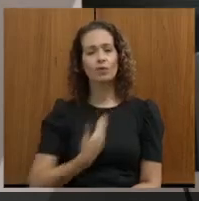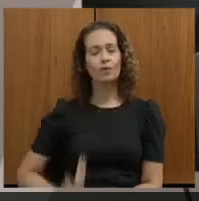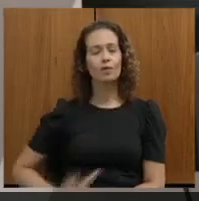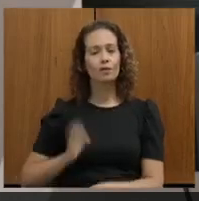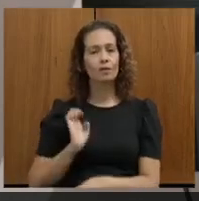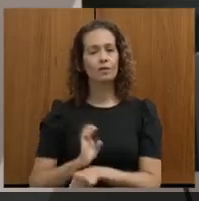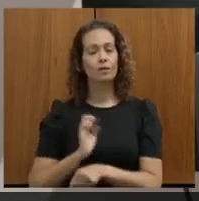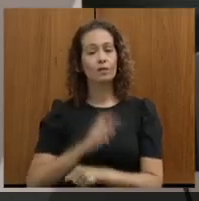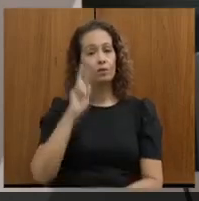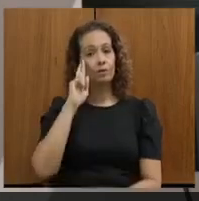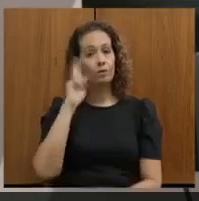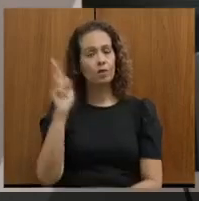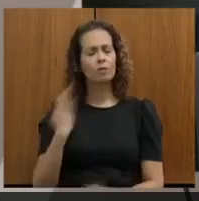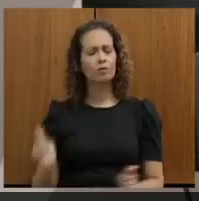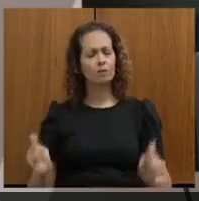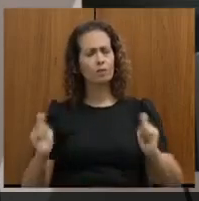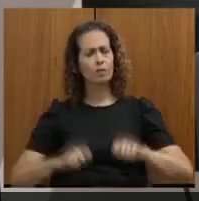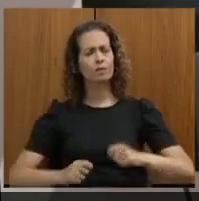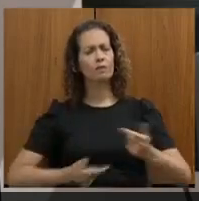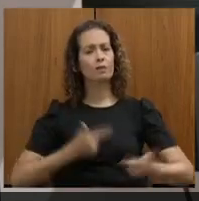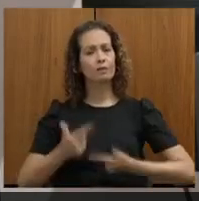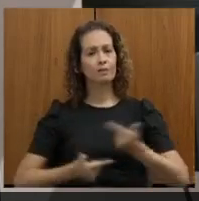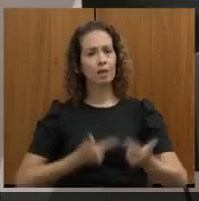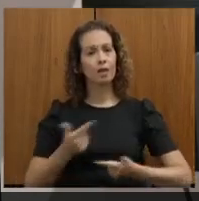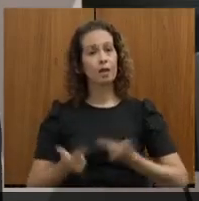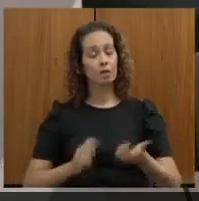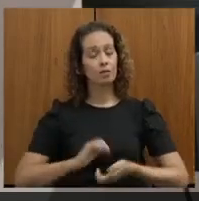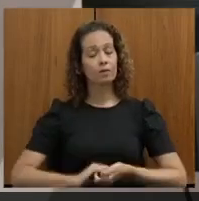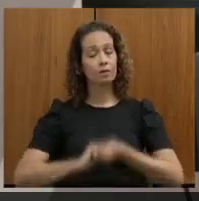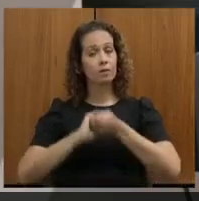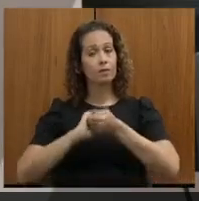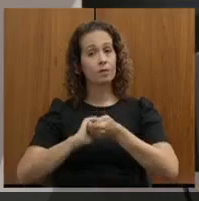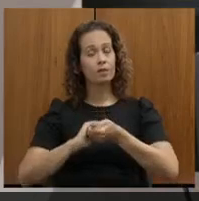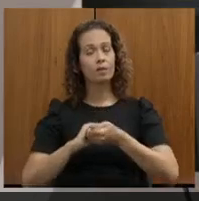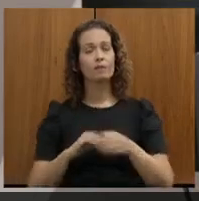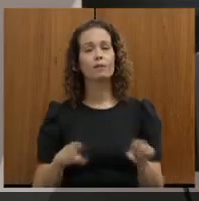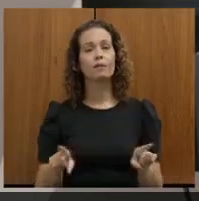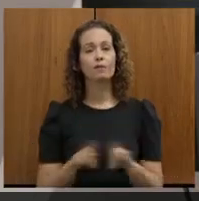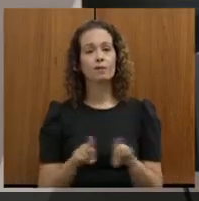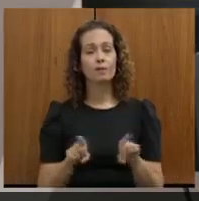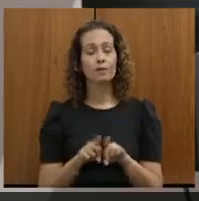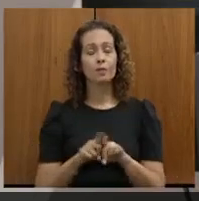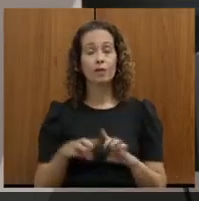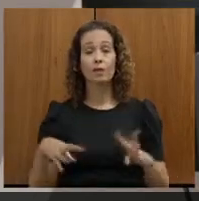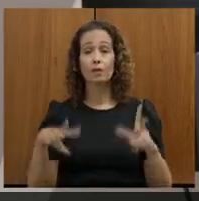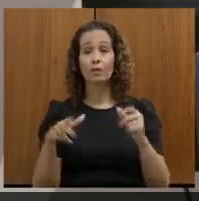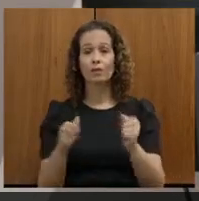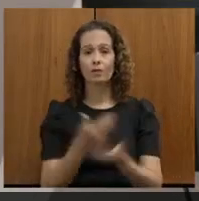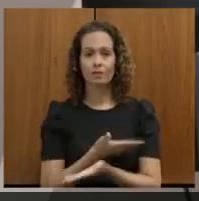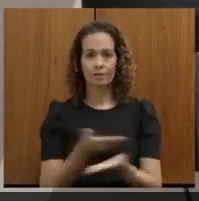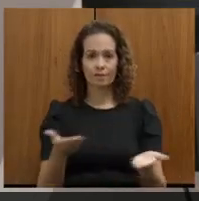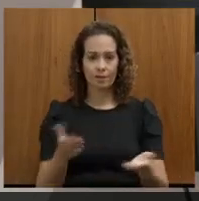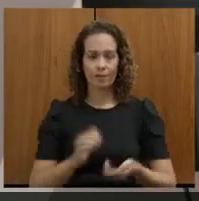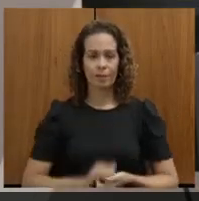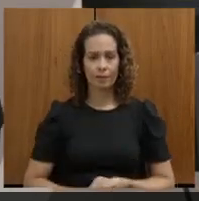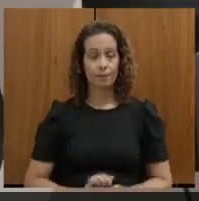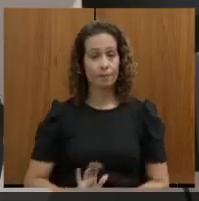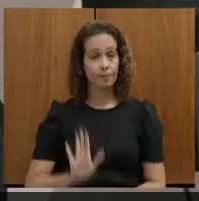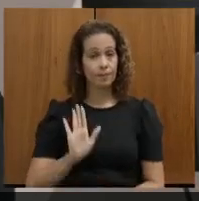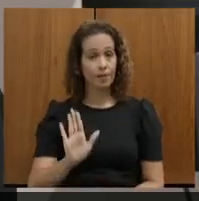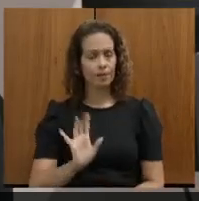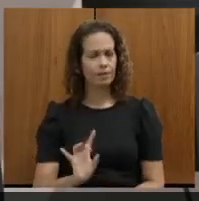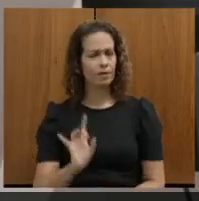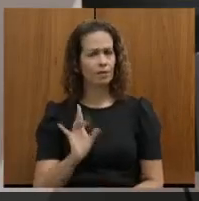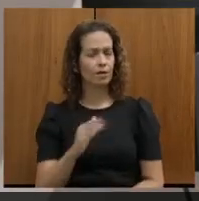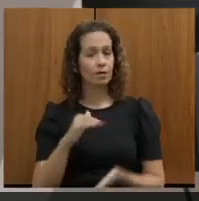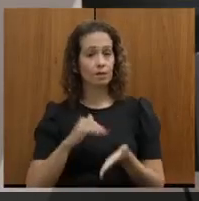competente, trabalhador, cumprimentar aqui a todos vocês. Mas apenas, secretário,